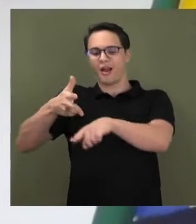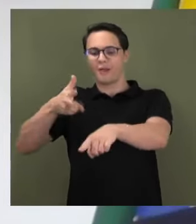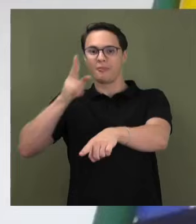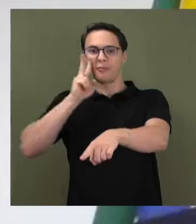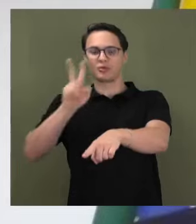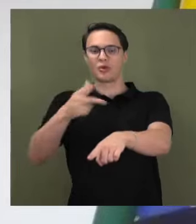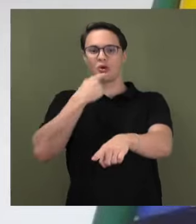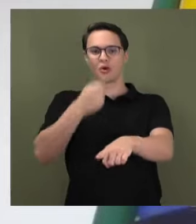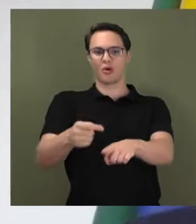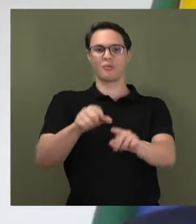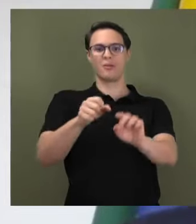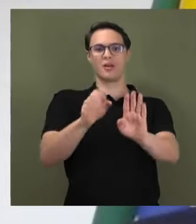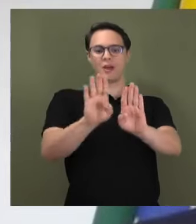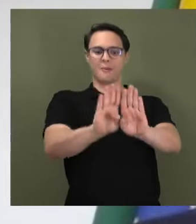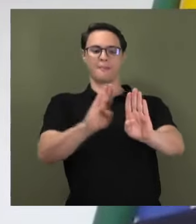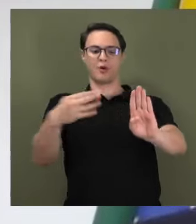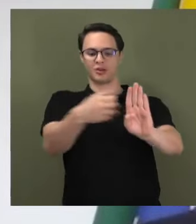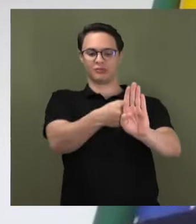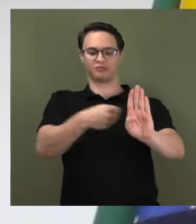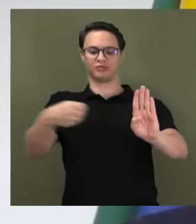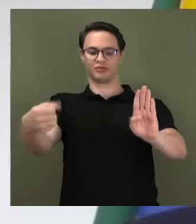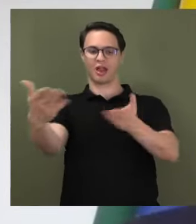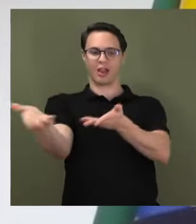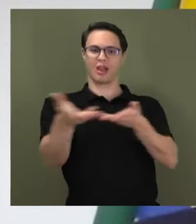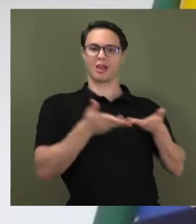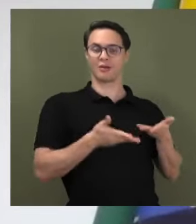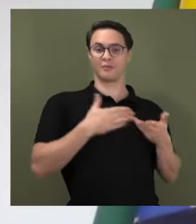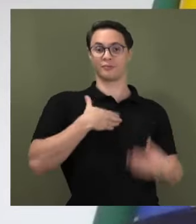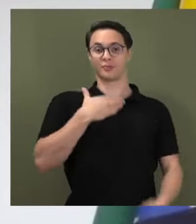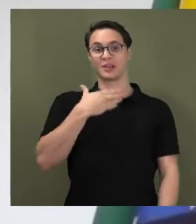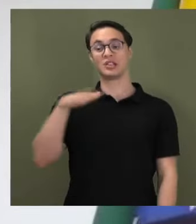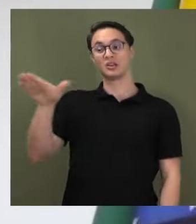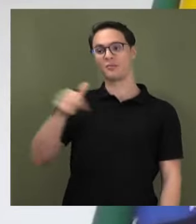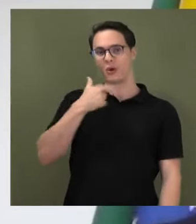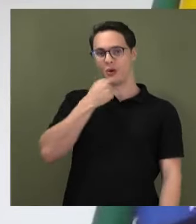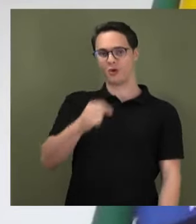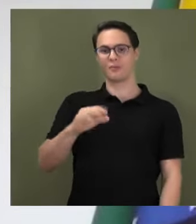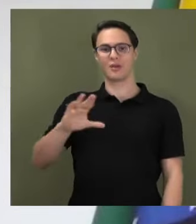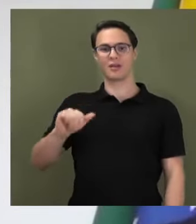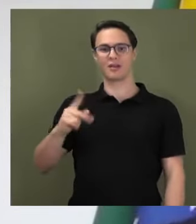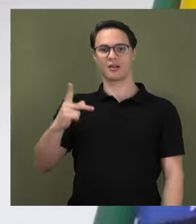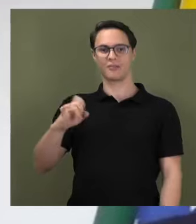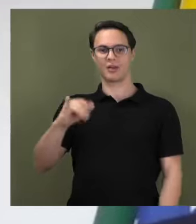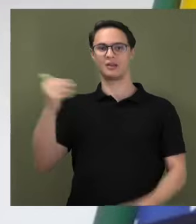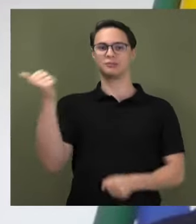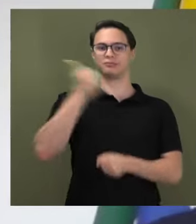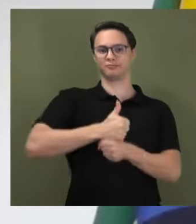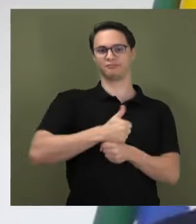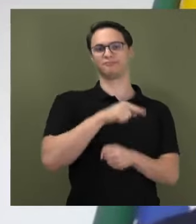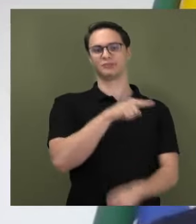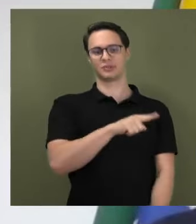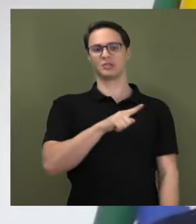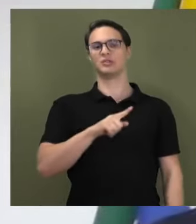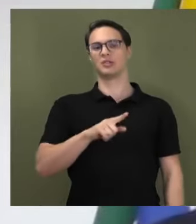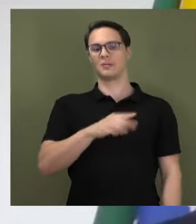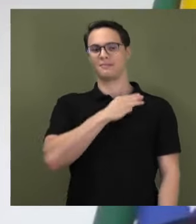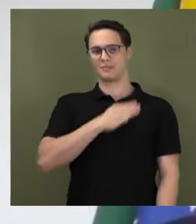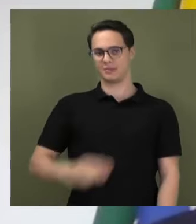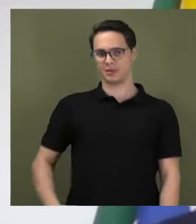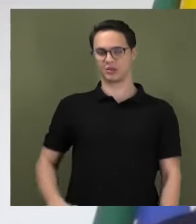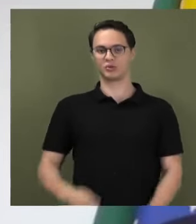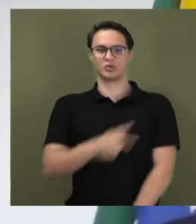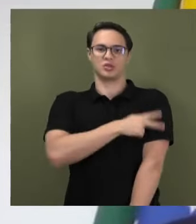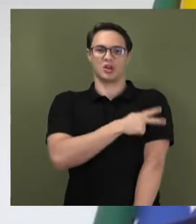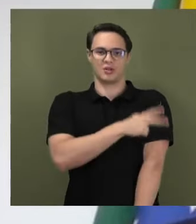clara conivência com a invasão do Palácio do Planalto, Capeli foi chamado para assumir interinamente a função de ministro chefe